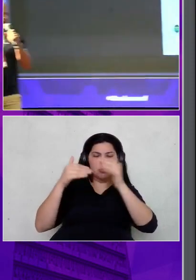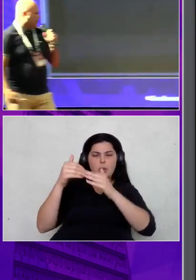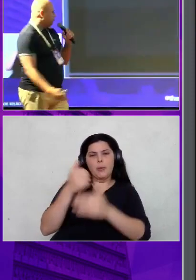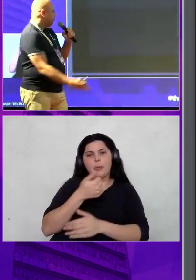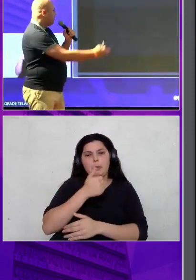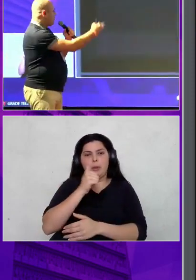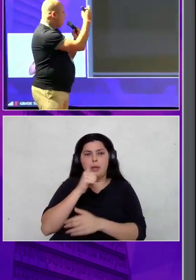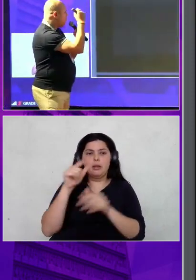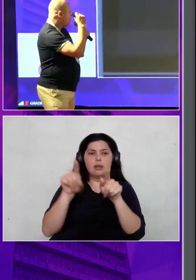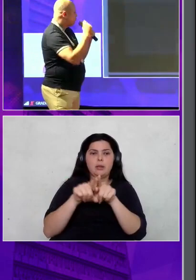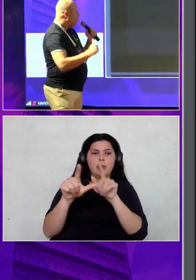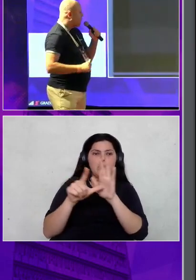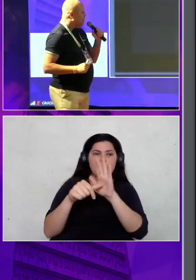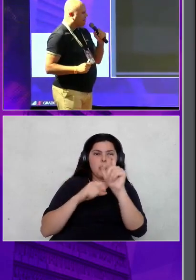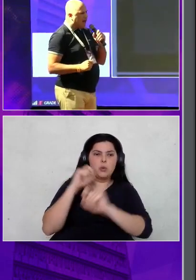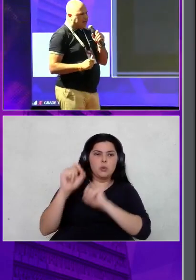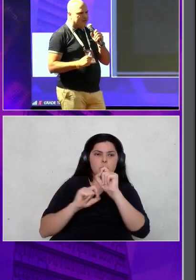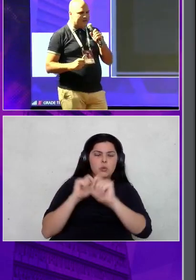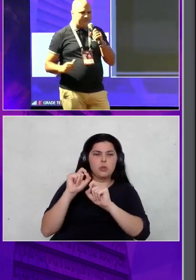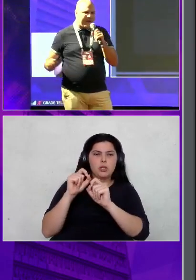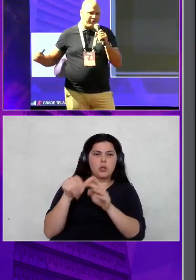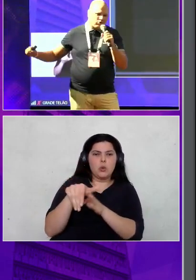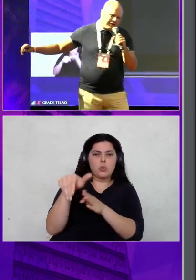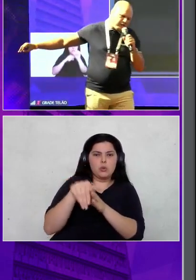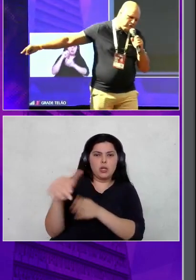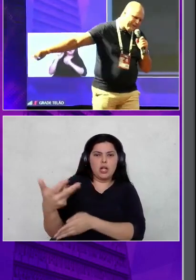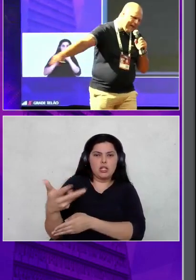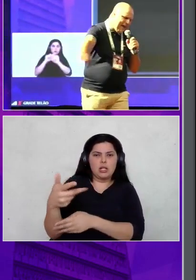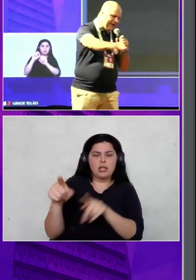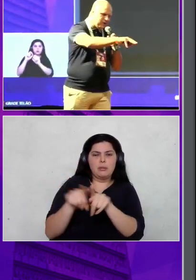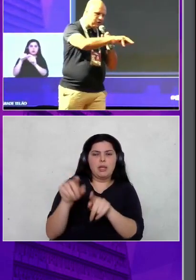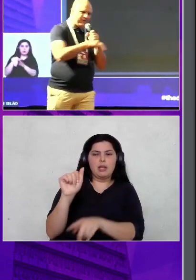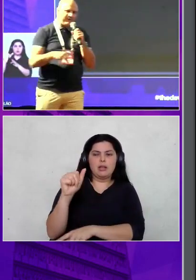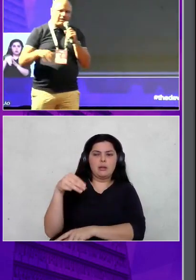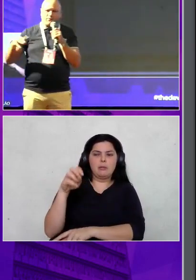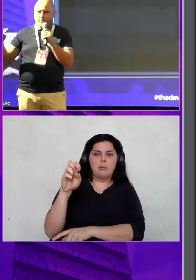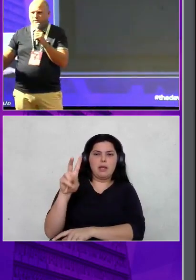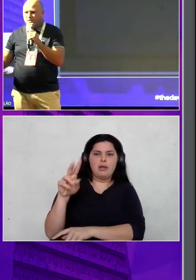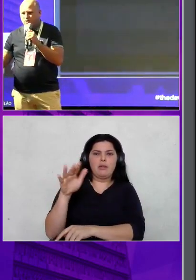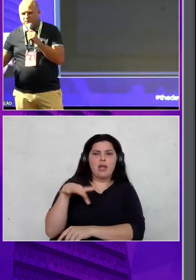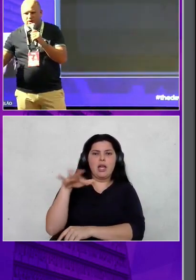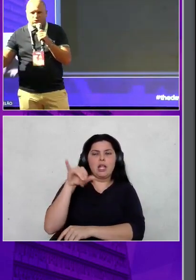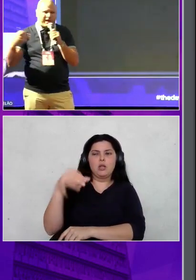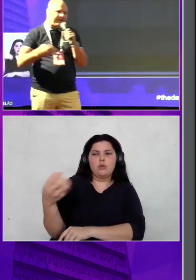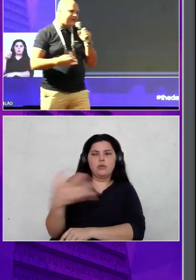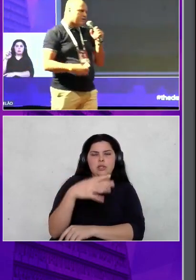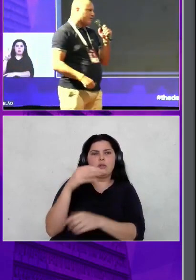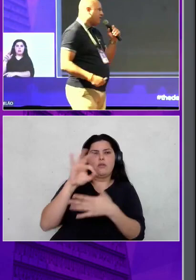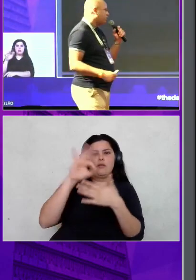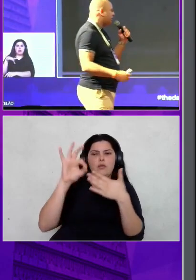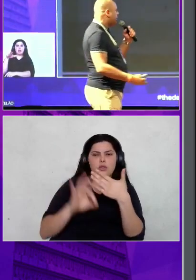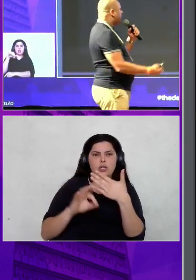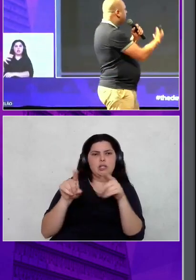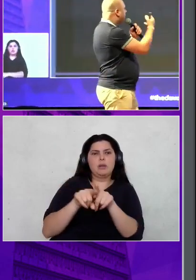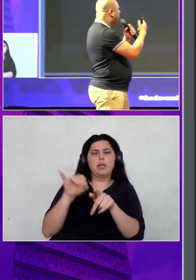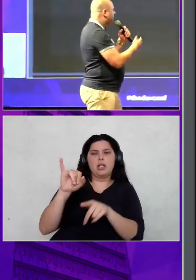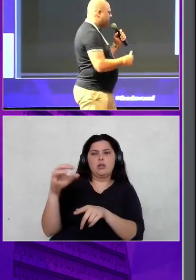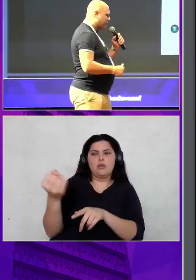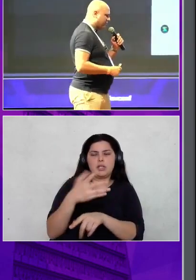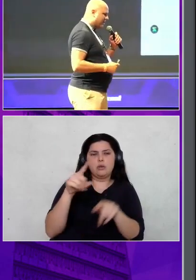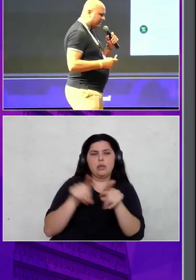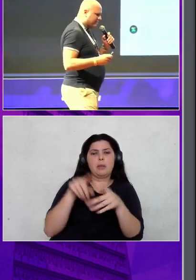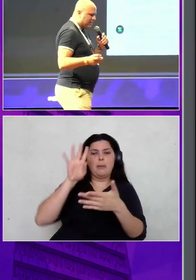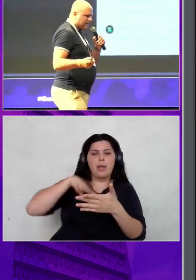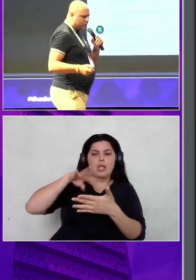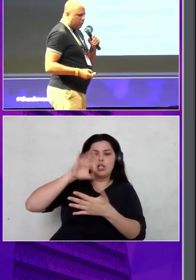assumi como consultor de agilidade dentro da Ambev, onde eu olhei toda a área de inovação, front-end innovation, back-end innovation. E há um ano e dois